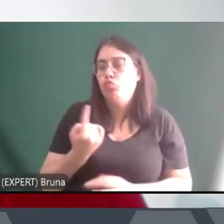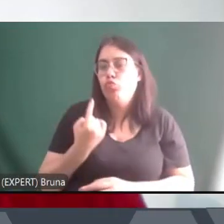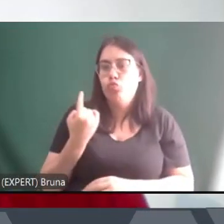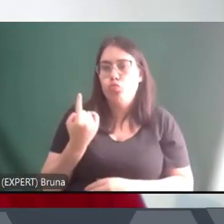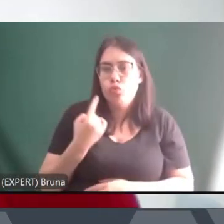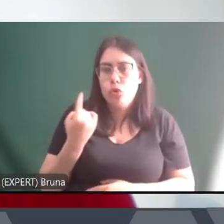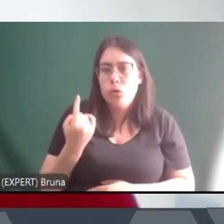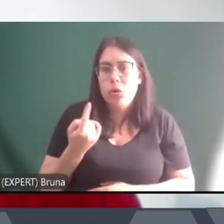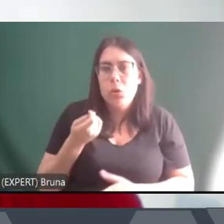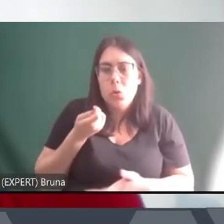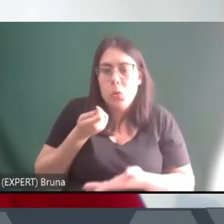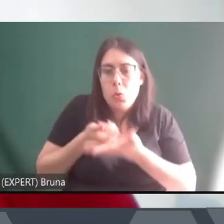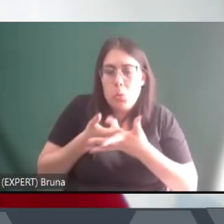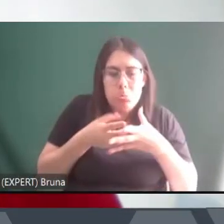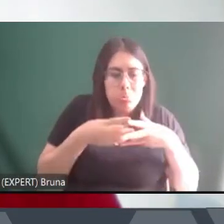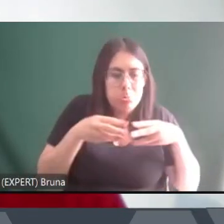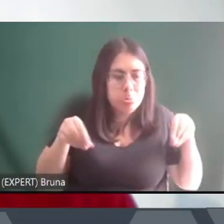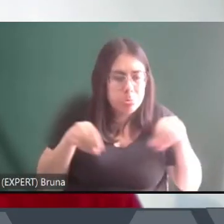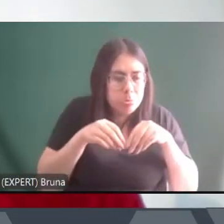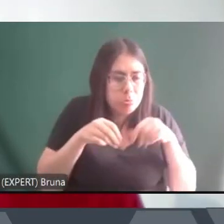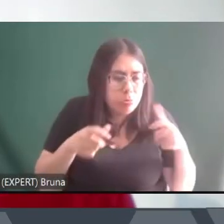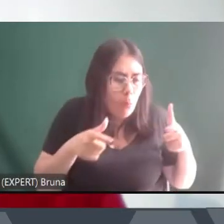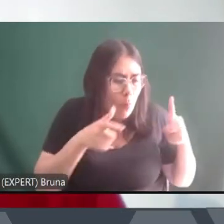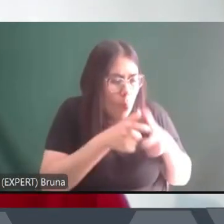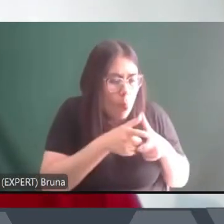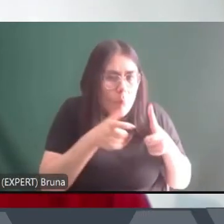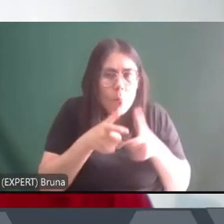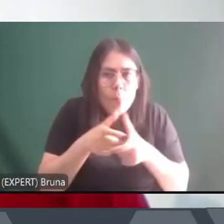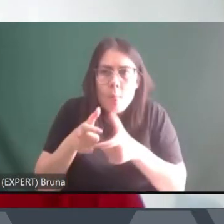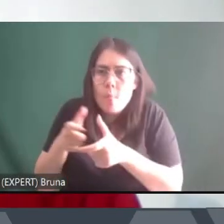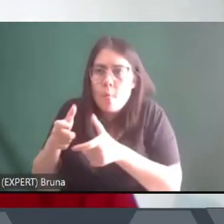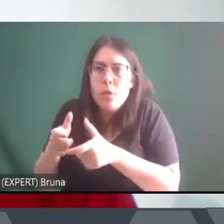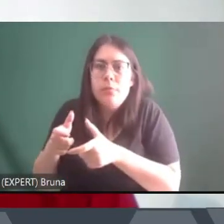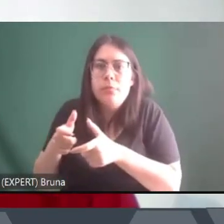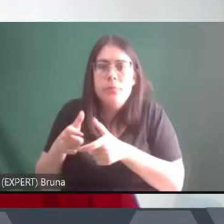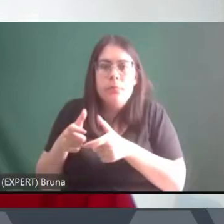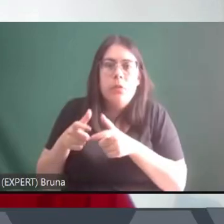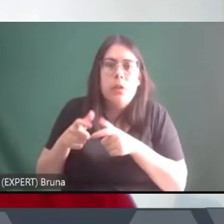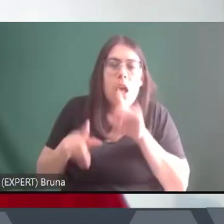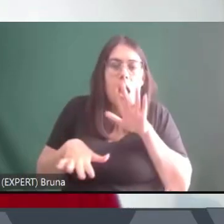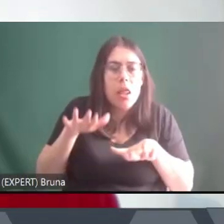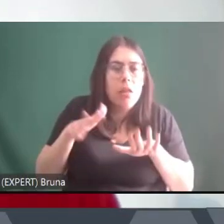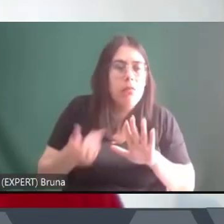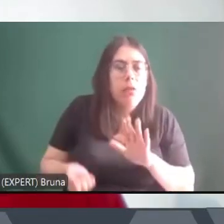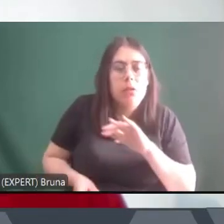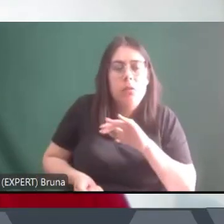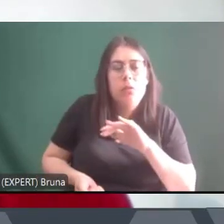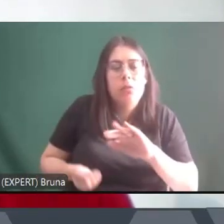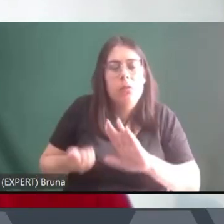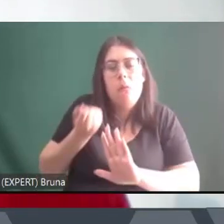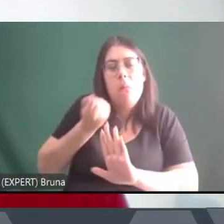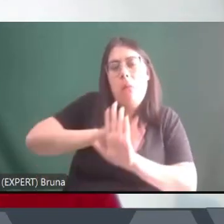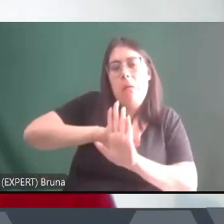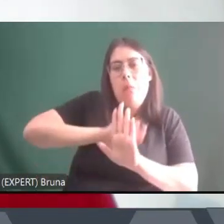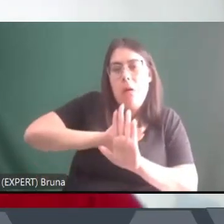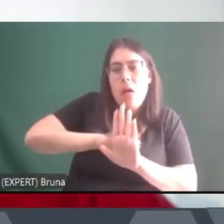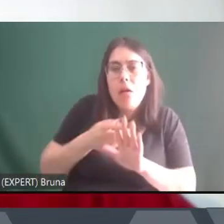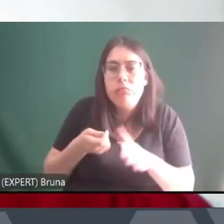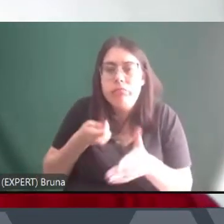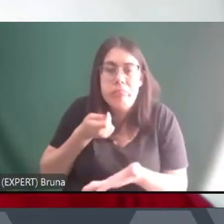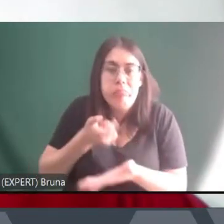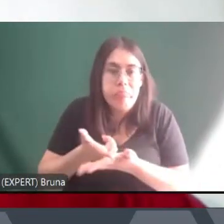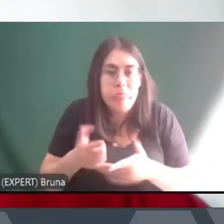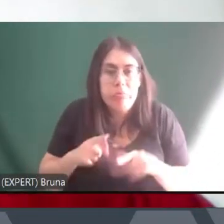compram seus terrenos, seus pequenos lotes, sendo loteados de forma clandestina pelos donos de terra, mas a partir daí vão